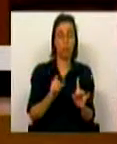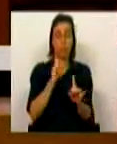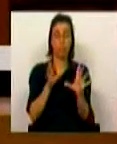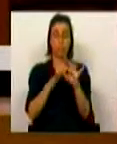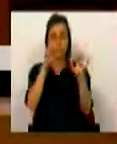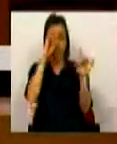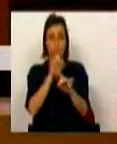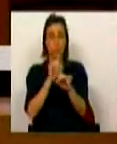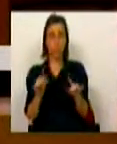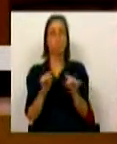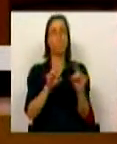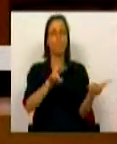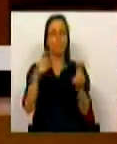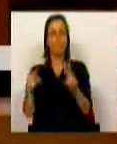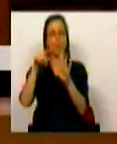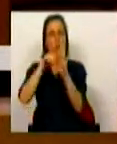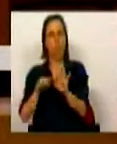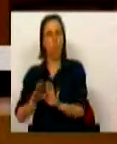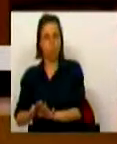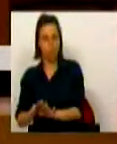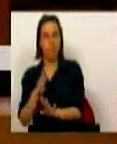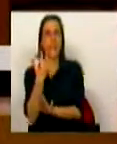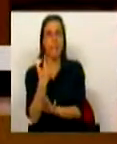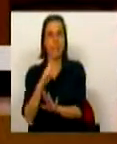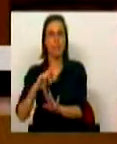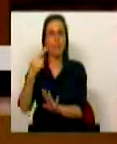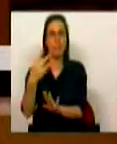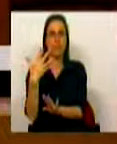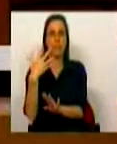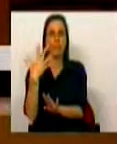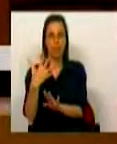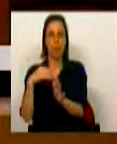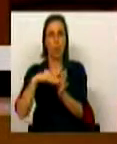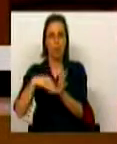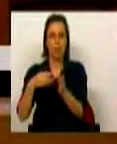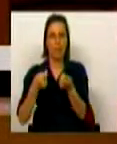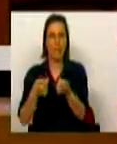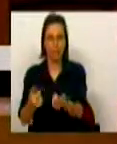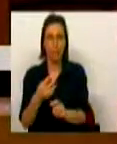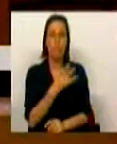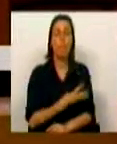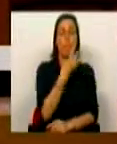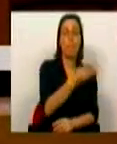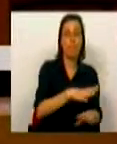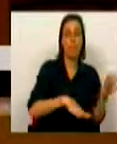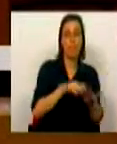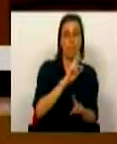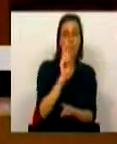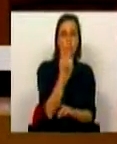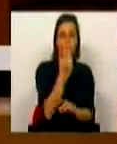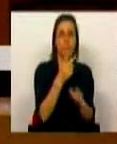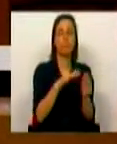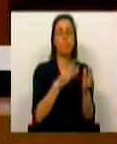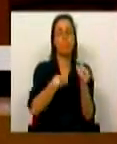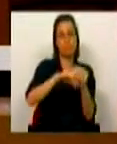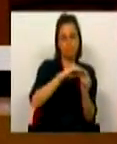aos docentes, foi alterada a Norma Travão, que passou de 5 para 3 contratos sucessivos. Em 4 anos foram realizadas duas vinculações